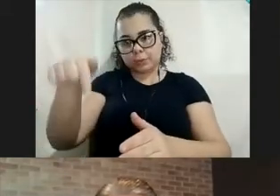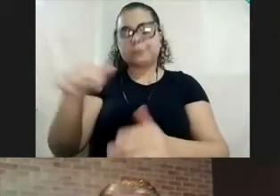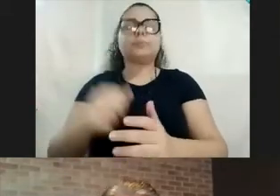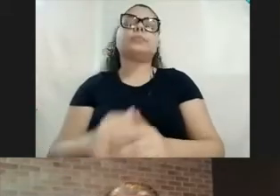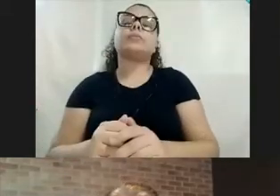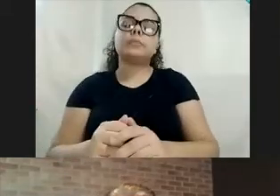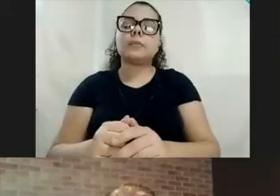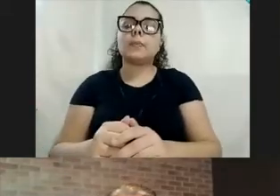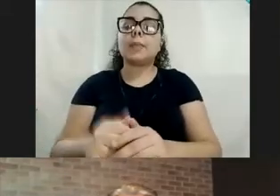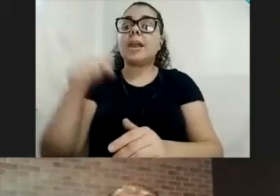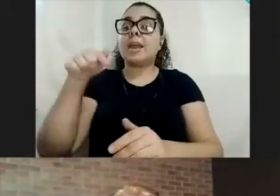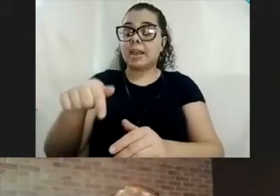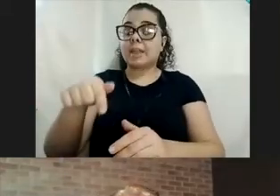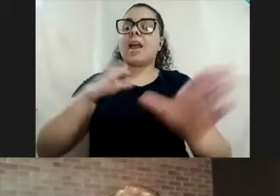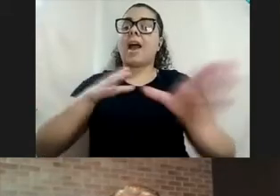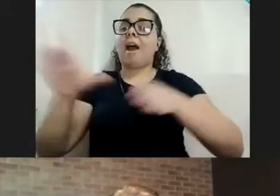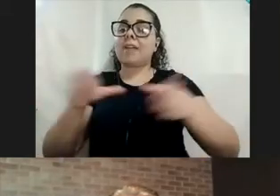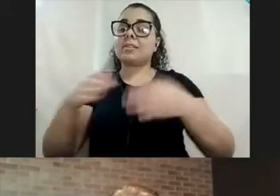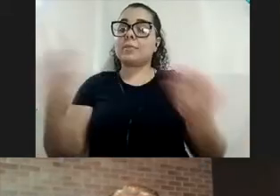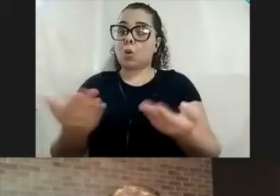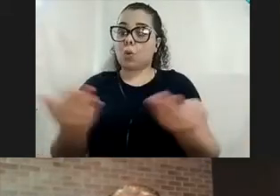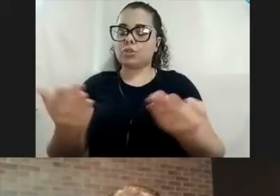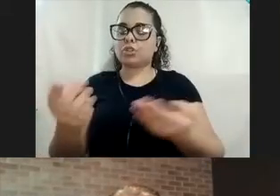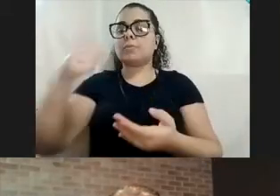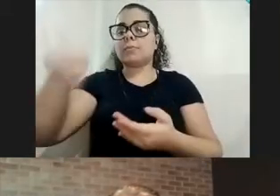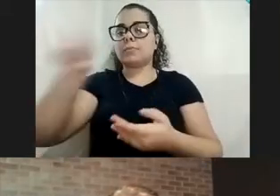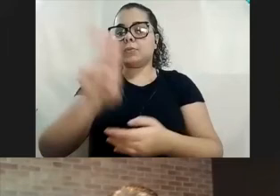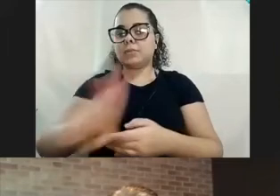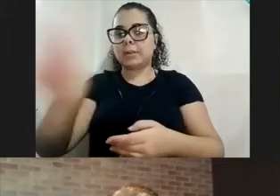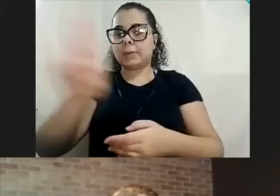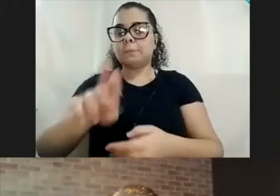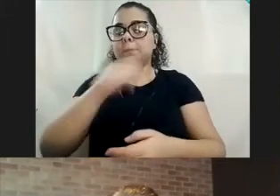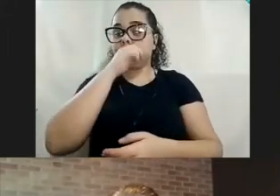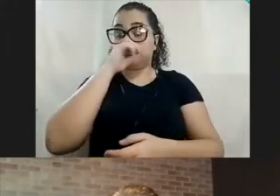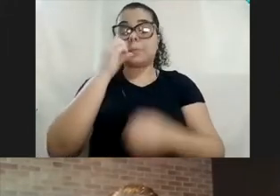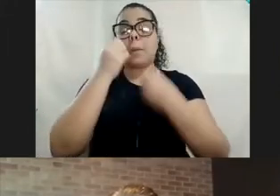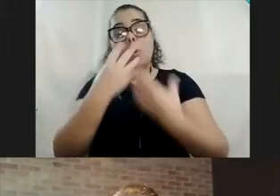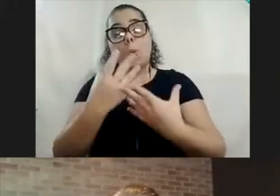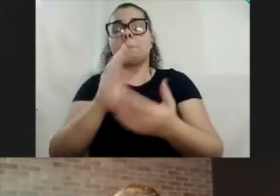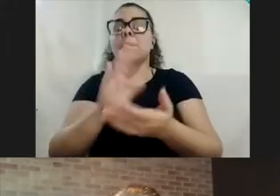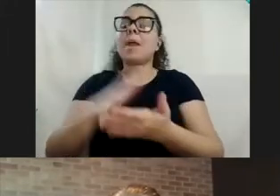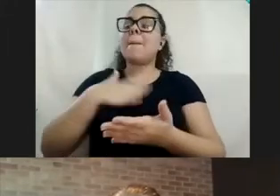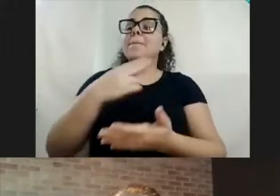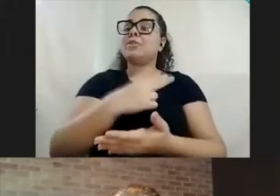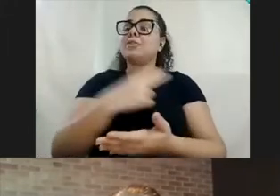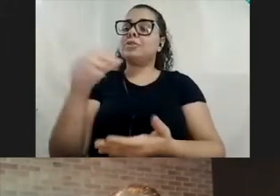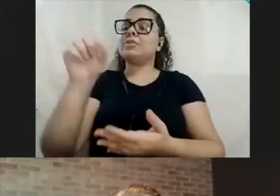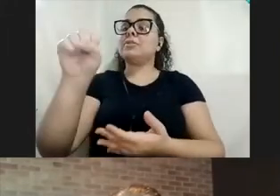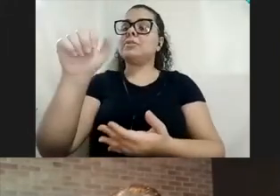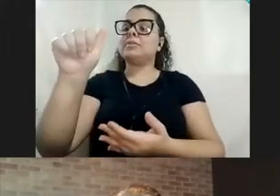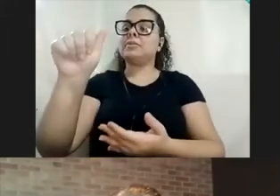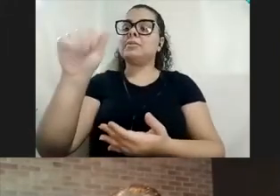acessibilidade disponíveis na plataforma nesse momento. Bom, meu nome é Sabrina Bairros, eu